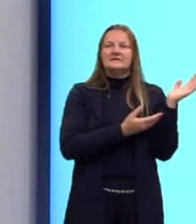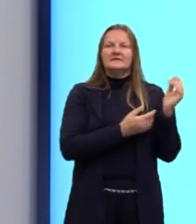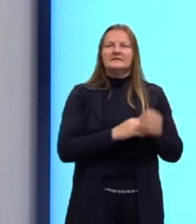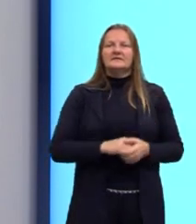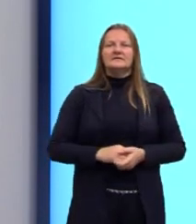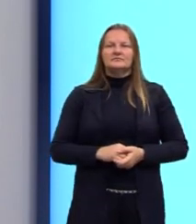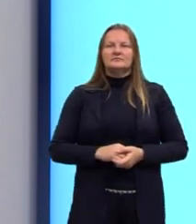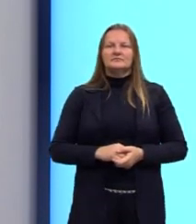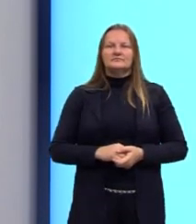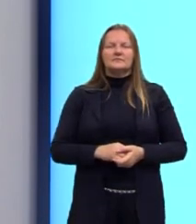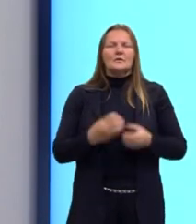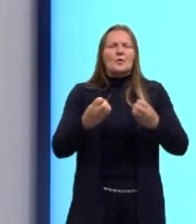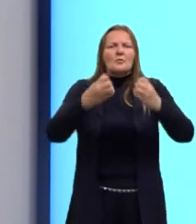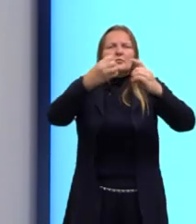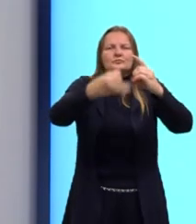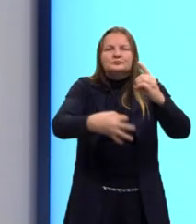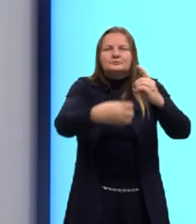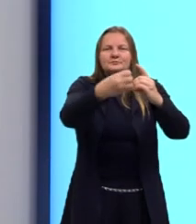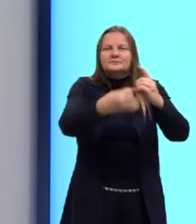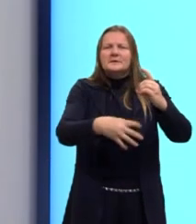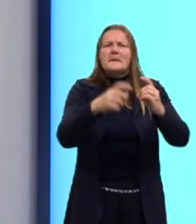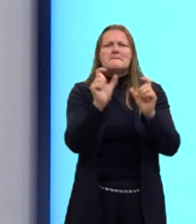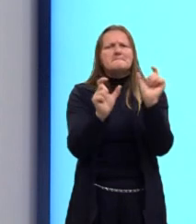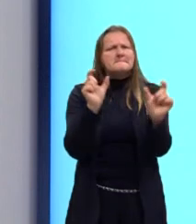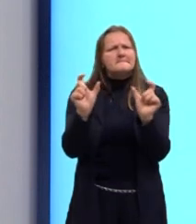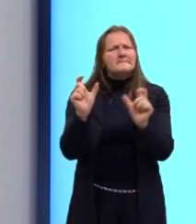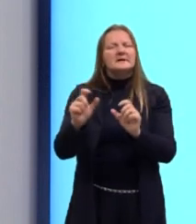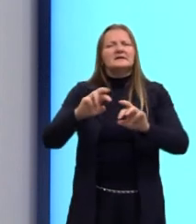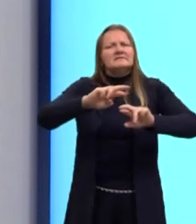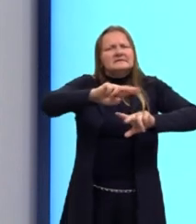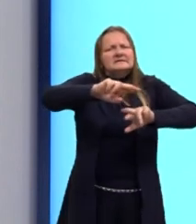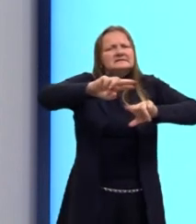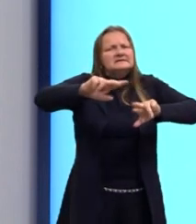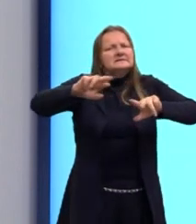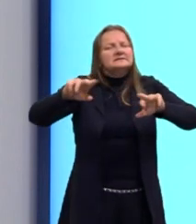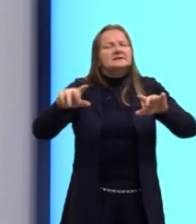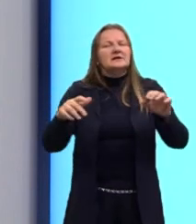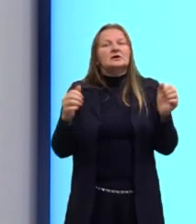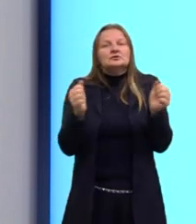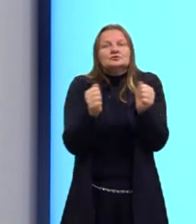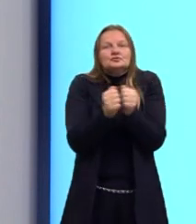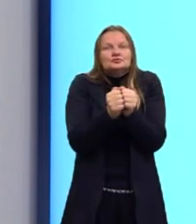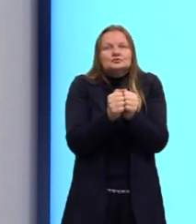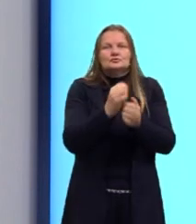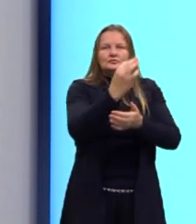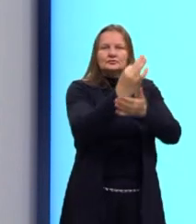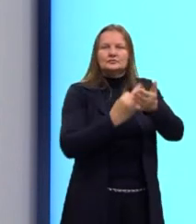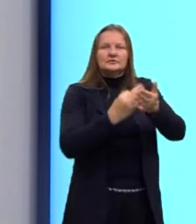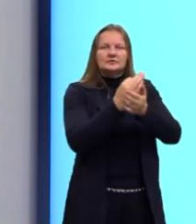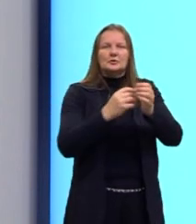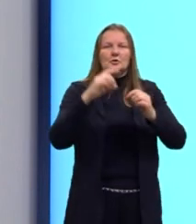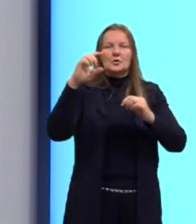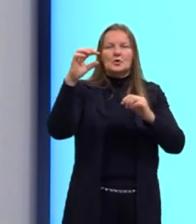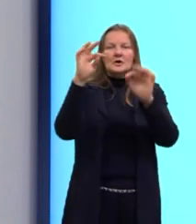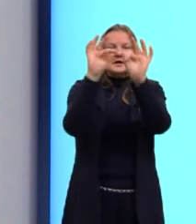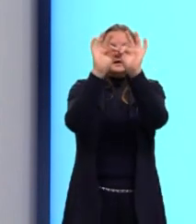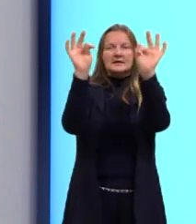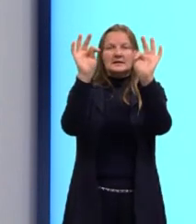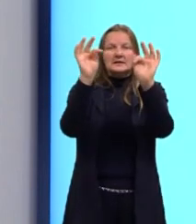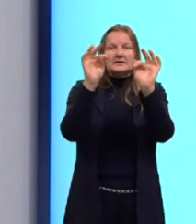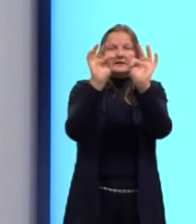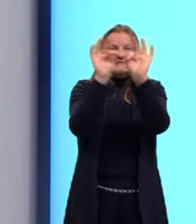que é por definição. Então, todas essas palavras que juntam, de uma forma ou de outra, pedaços do texto,